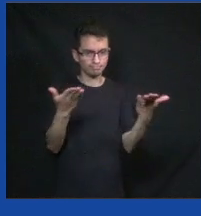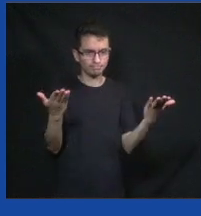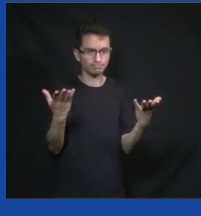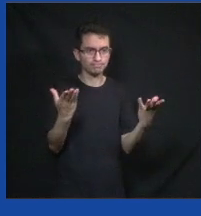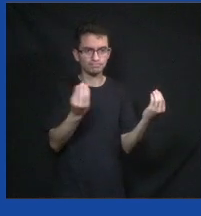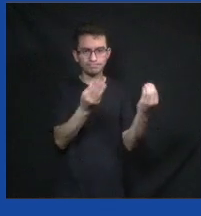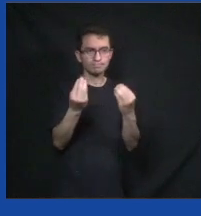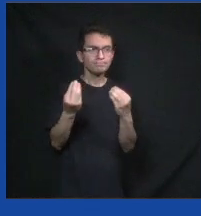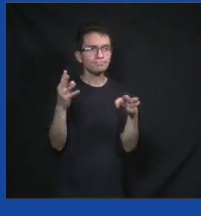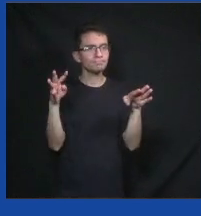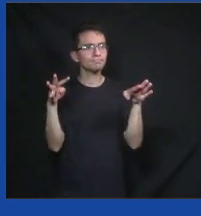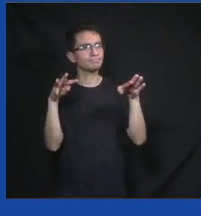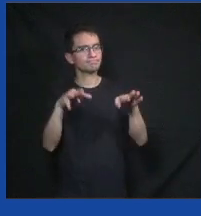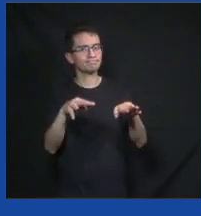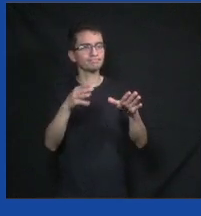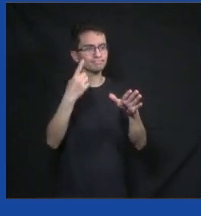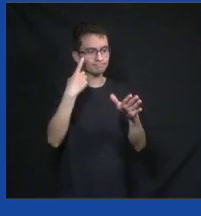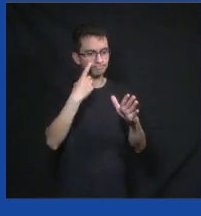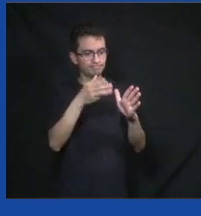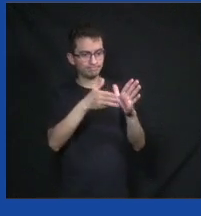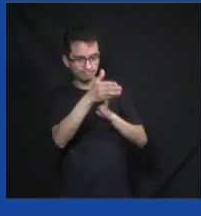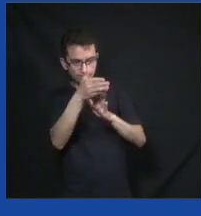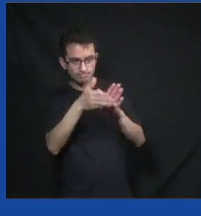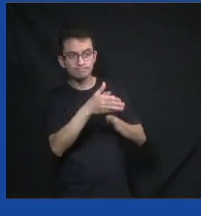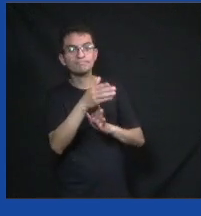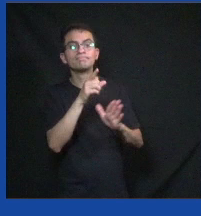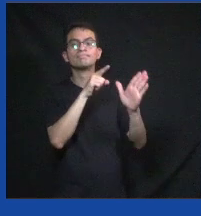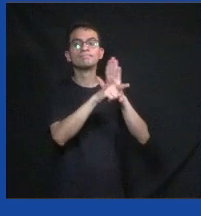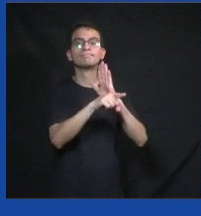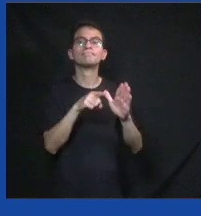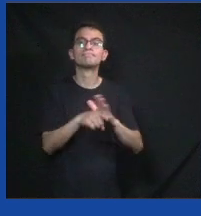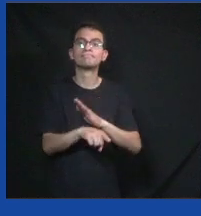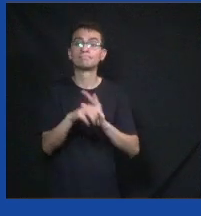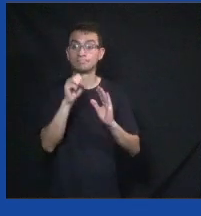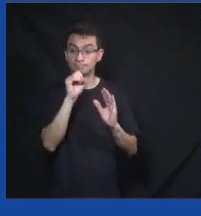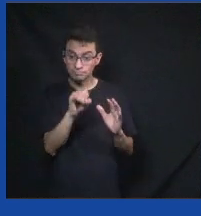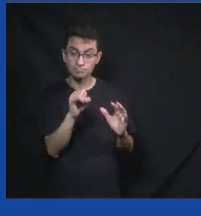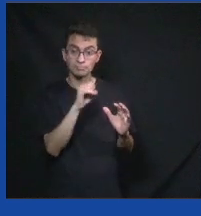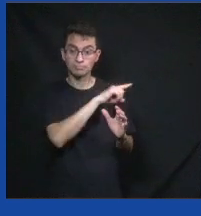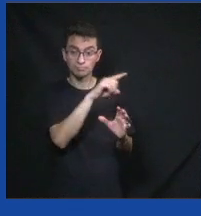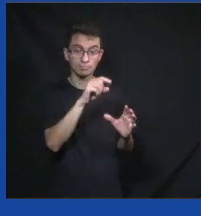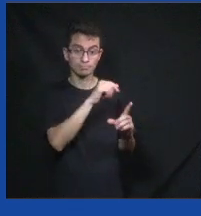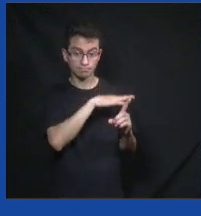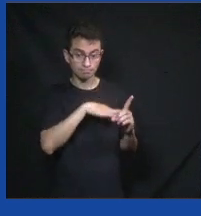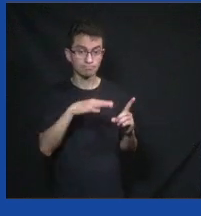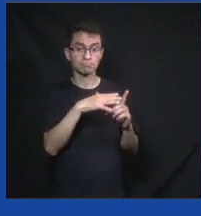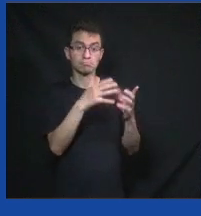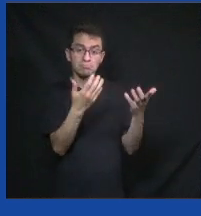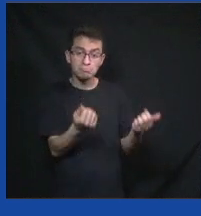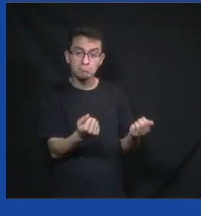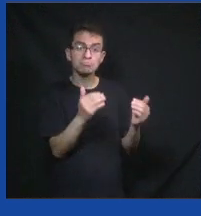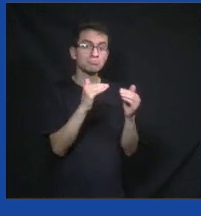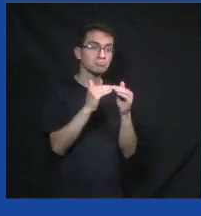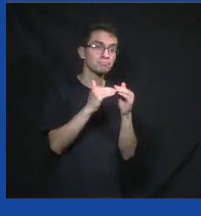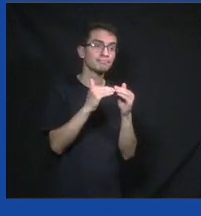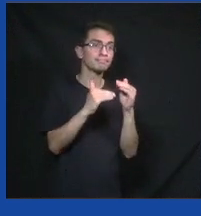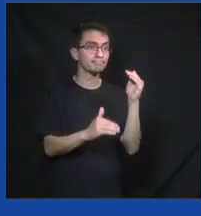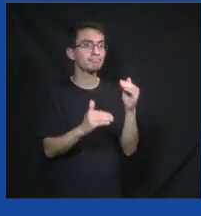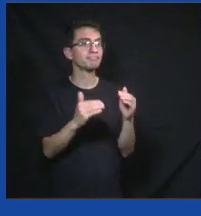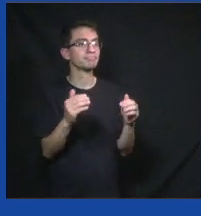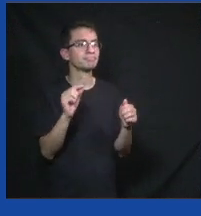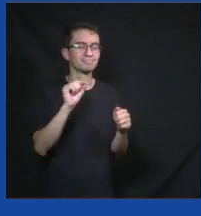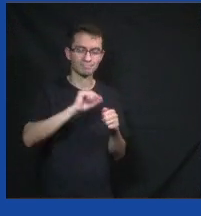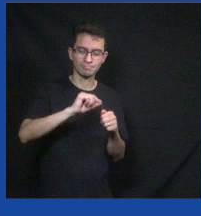consultar a população para tomar a decisão de qual é a banda que deve tocar no show que a prefeitura vai fazer. E vai lá, tinha o CPM 22, Sepultura,